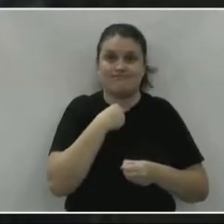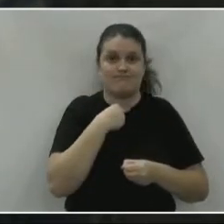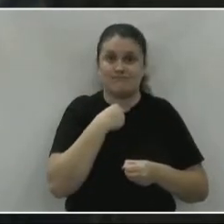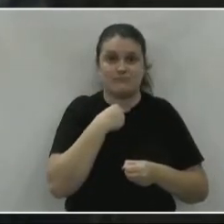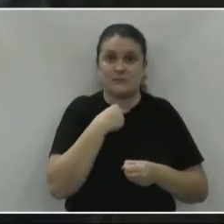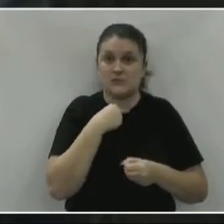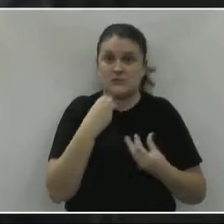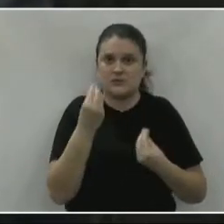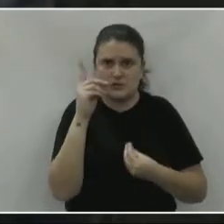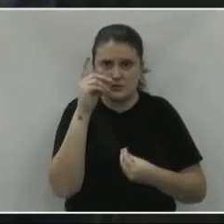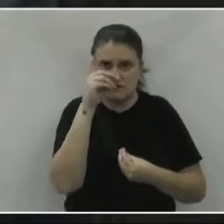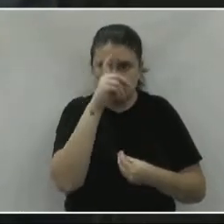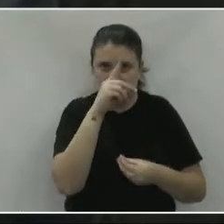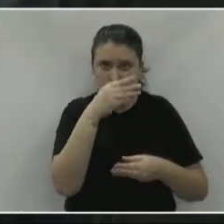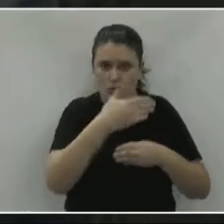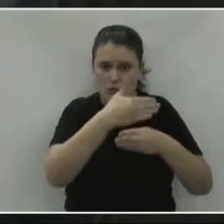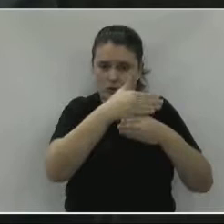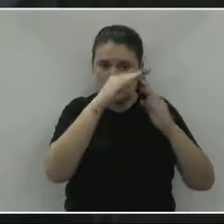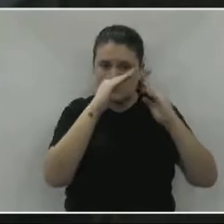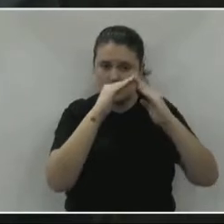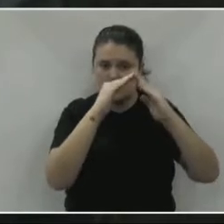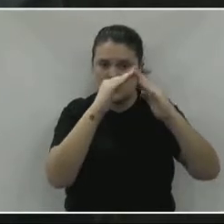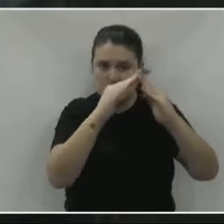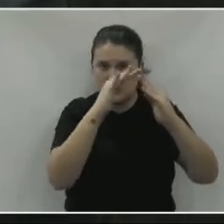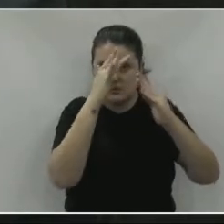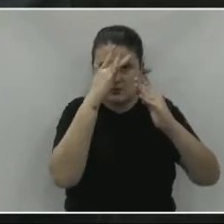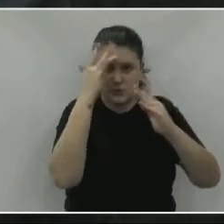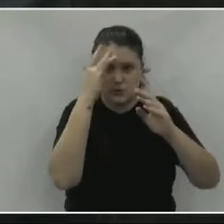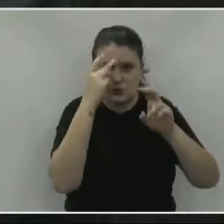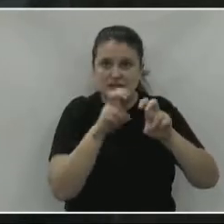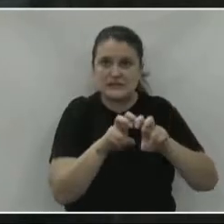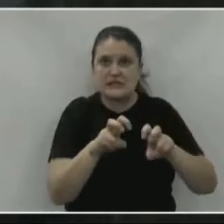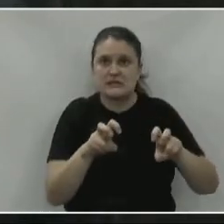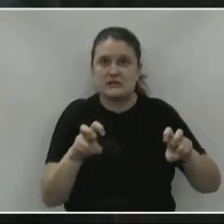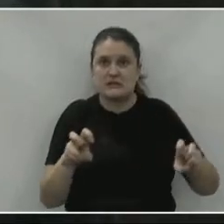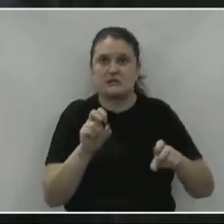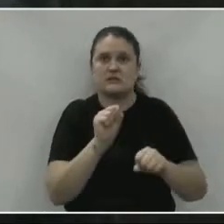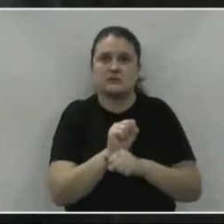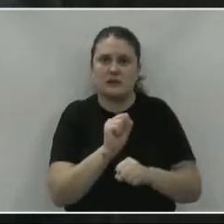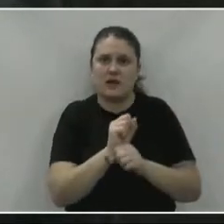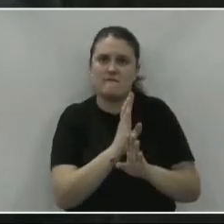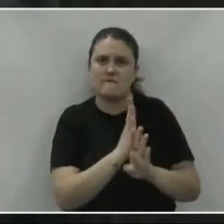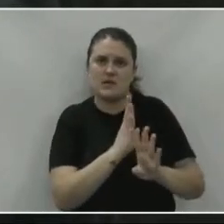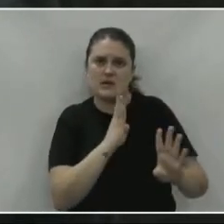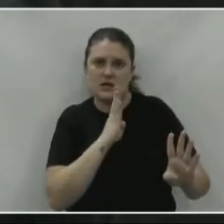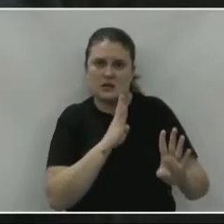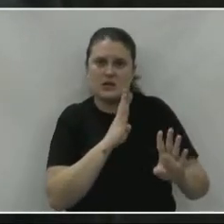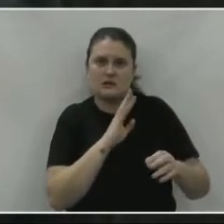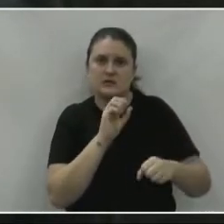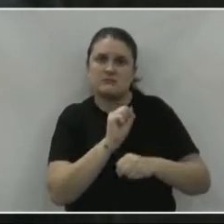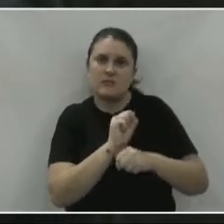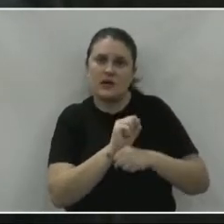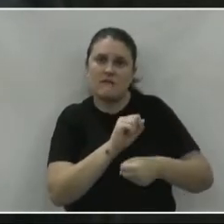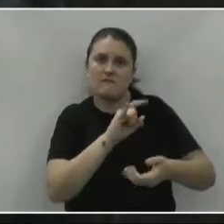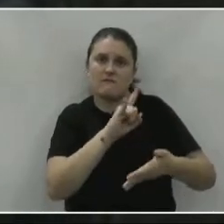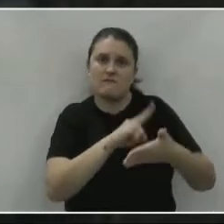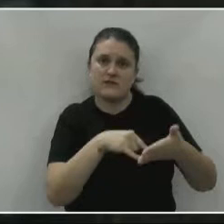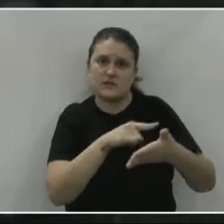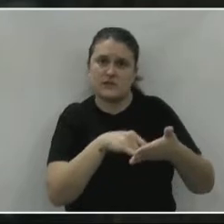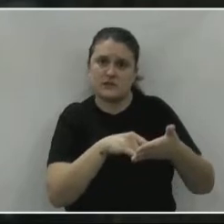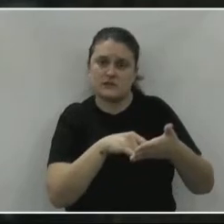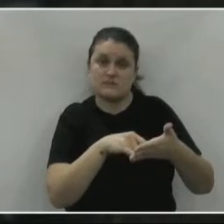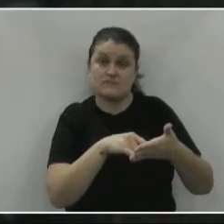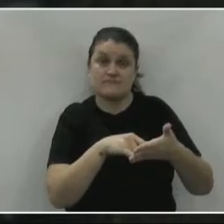que é tão difícil colocar uma cobertura decente para as pessoas ficarem lá aguardando tirar as fichas para